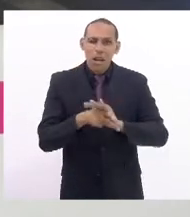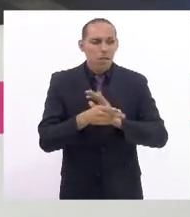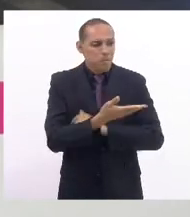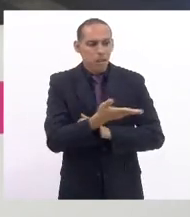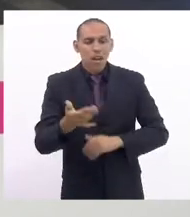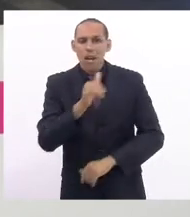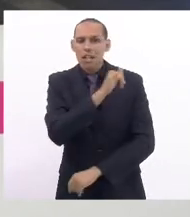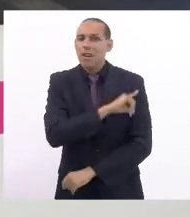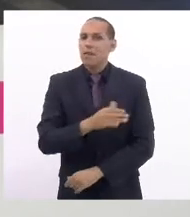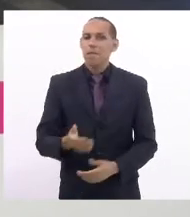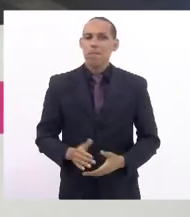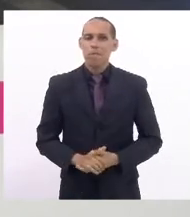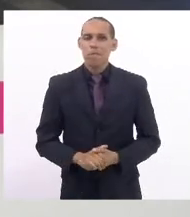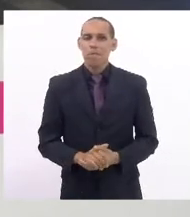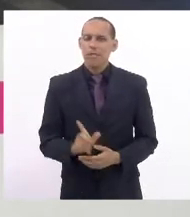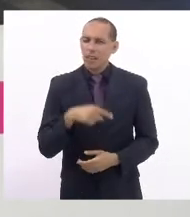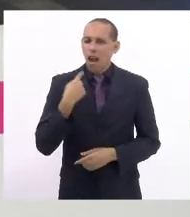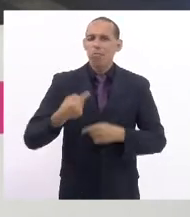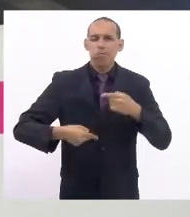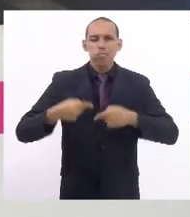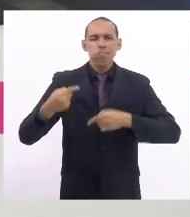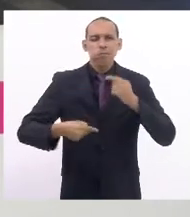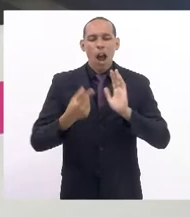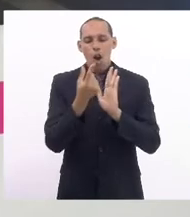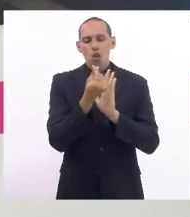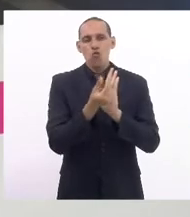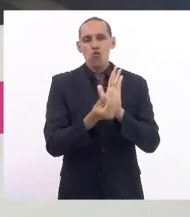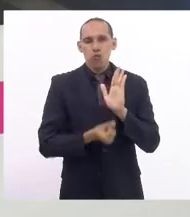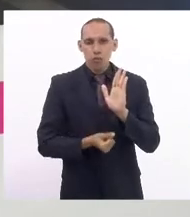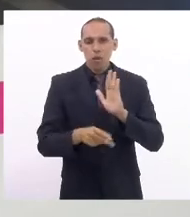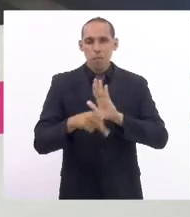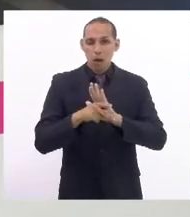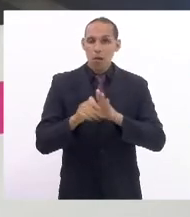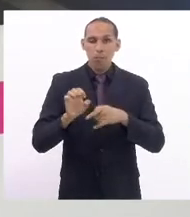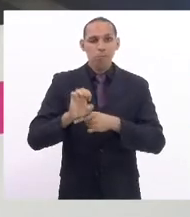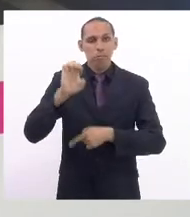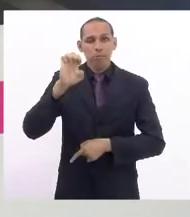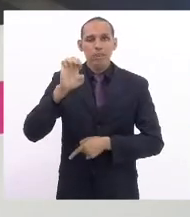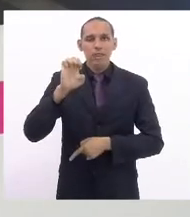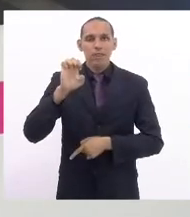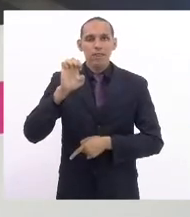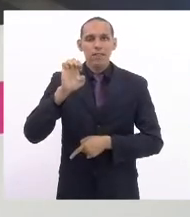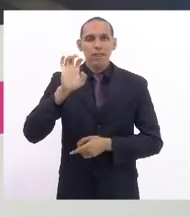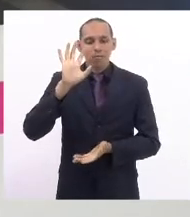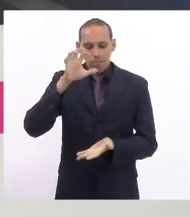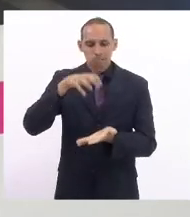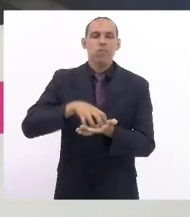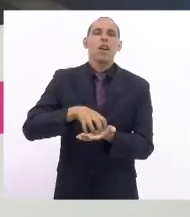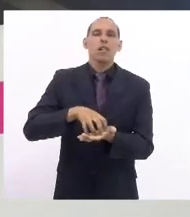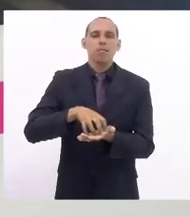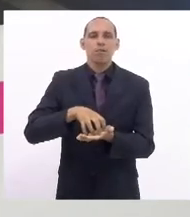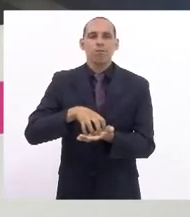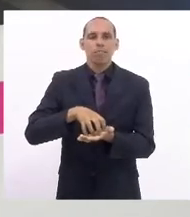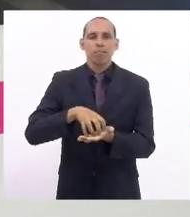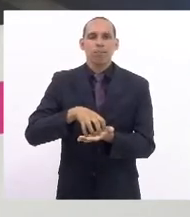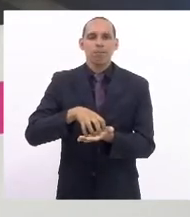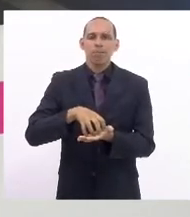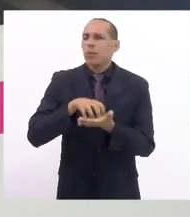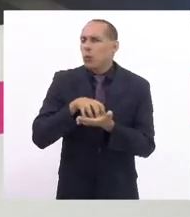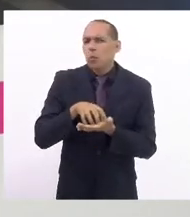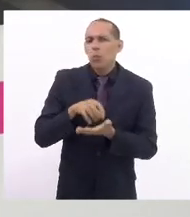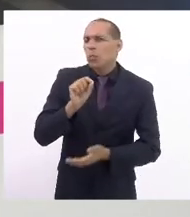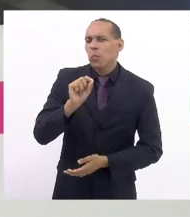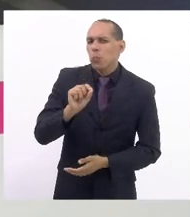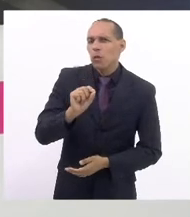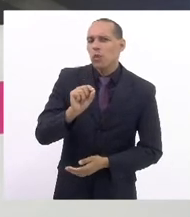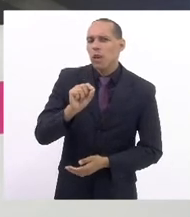a gente vem discutindo o orçamento do Estado com essa centralidade a centralidade